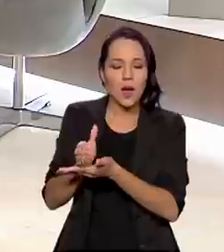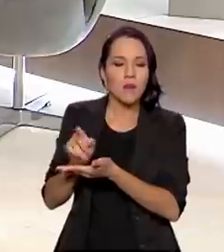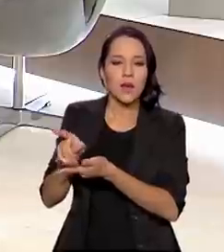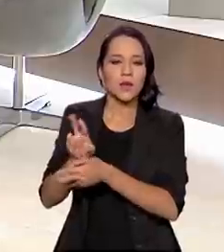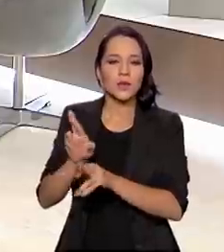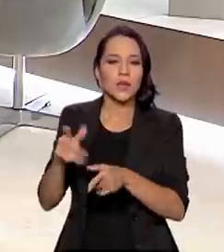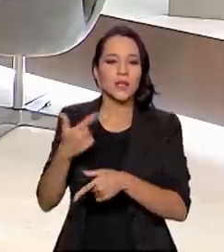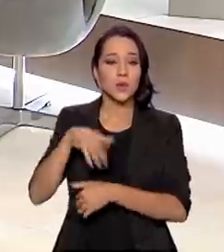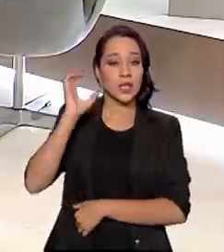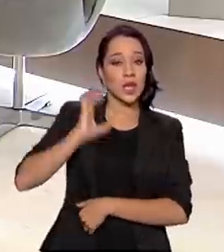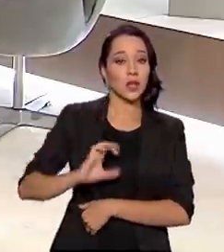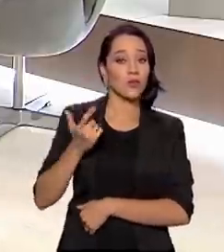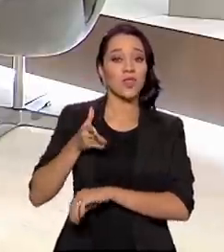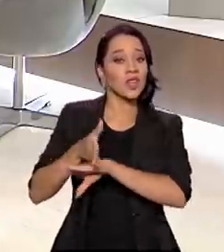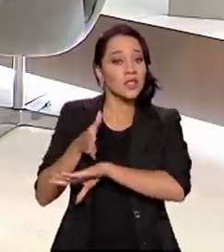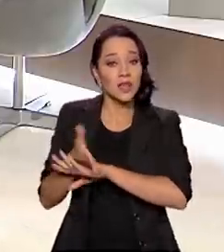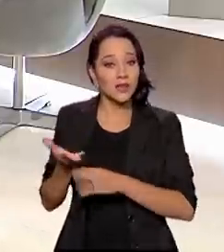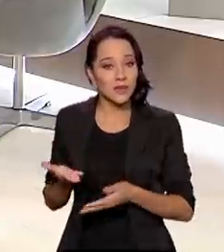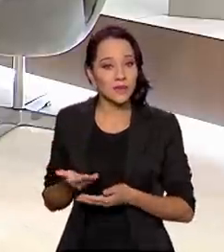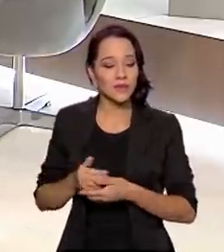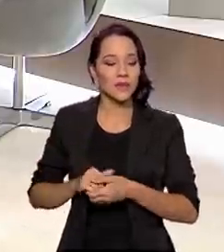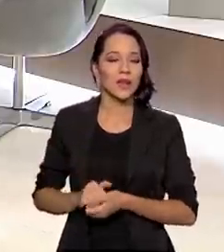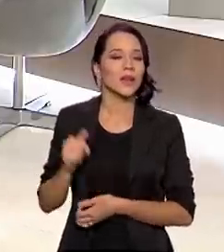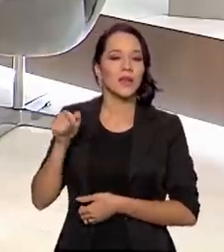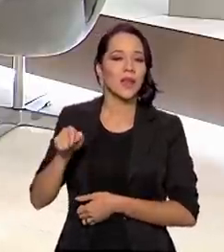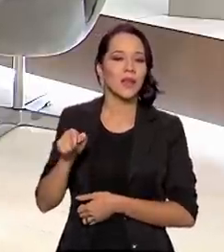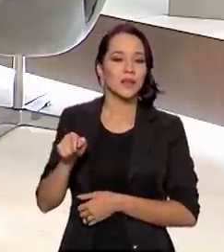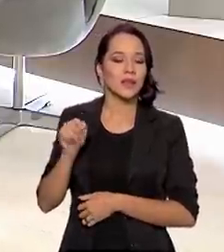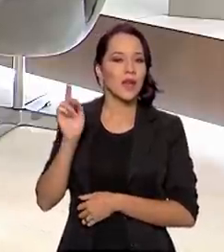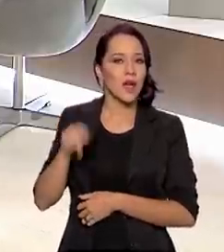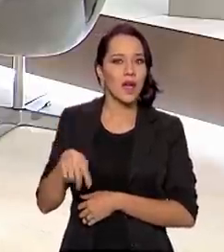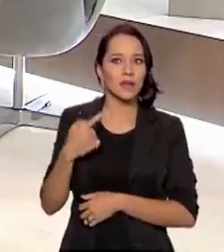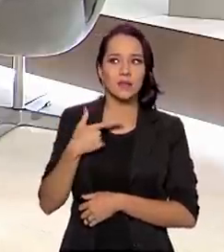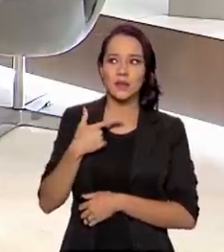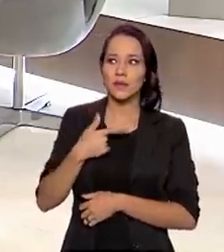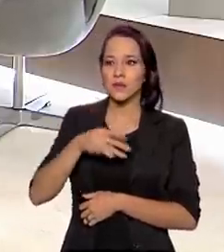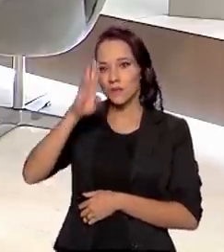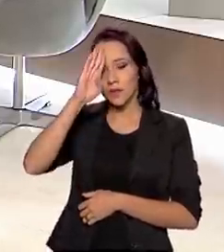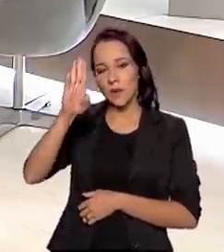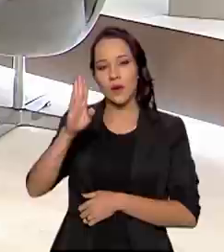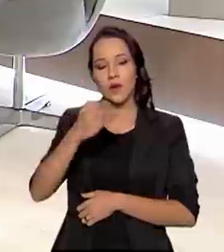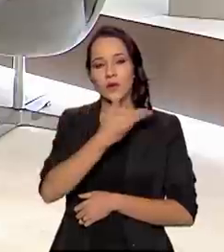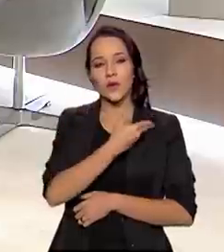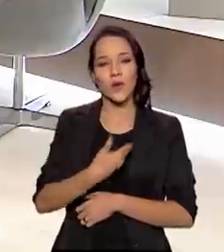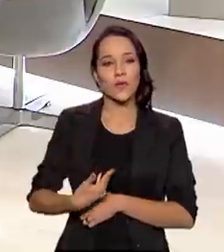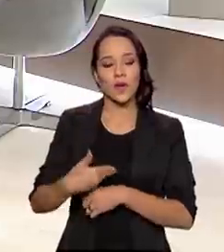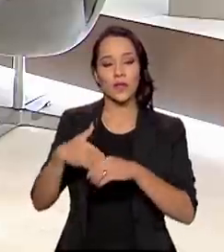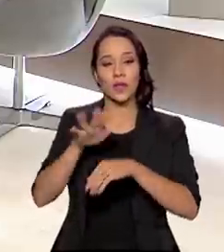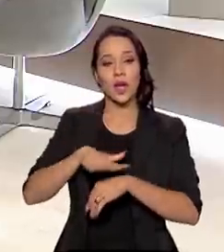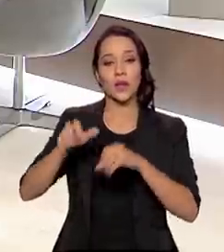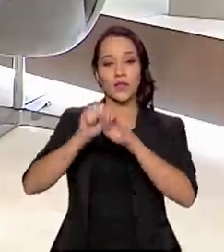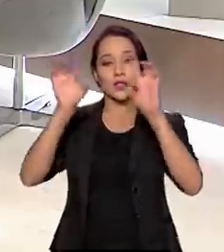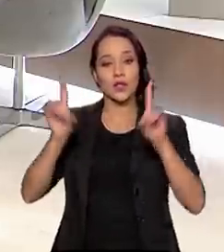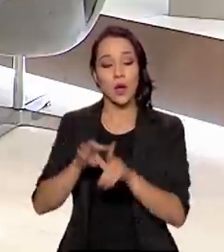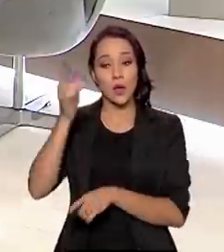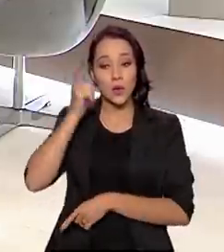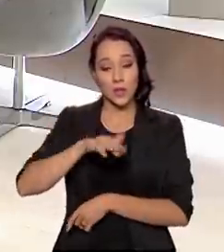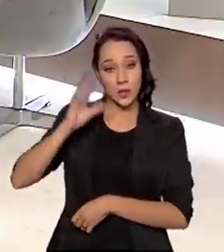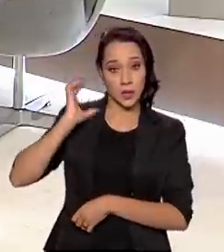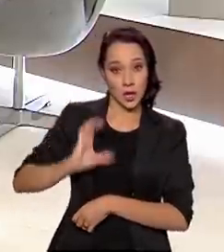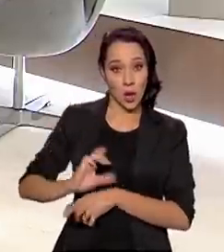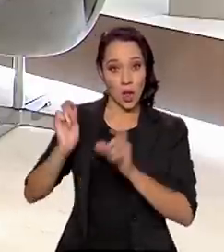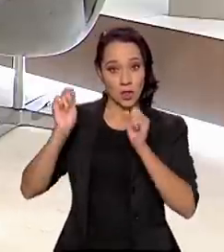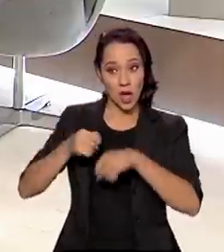adianta se o cidadão não tiver acesso. E essa é uma das vertentes do governo digital, você conseguir que o cidadão